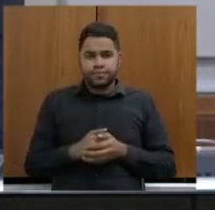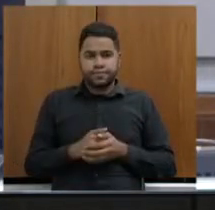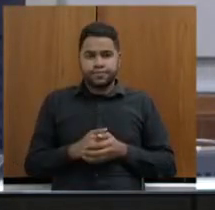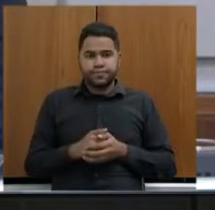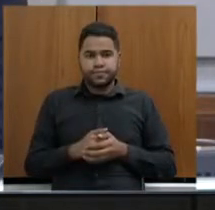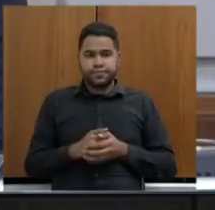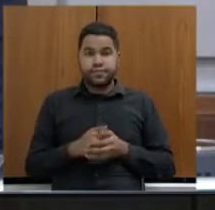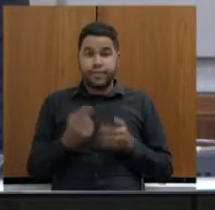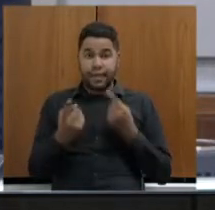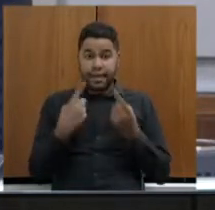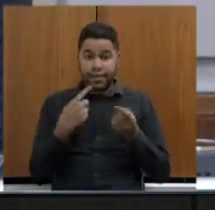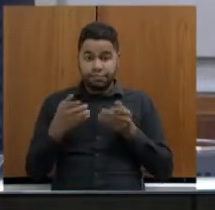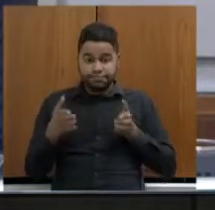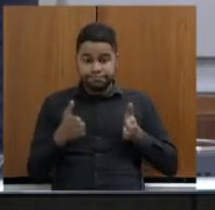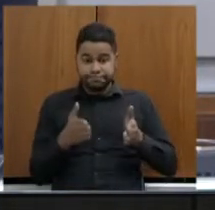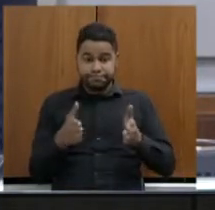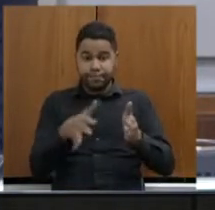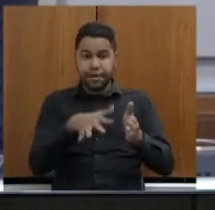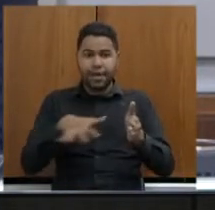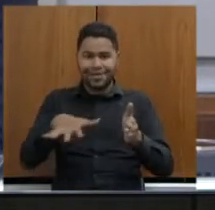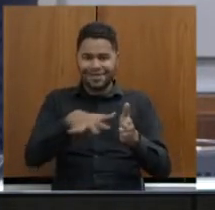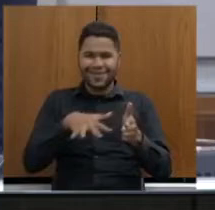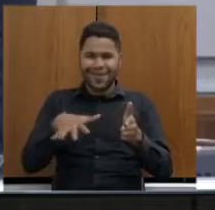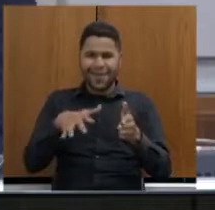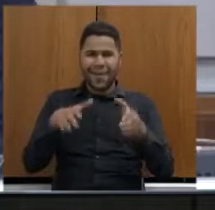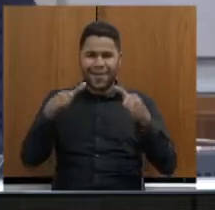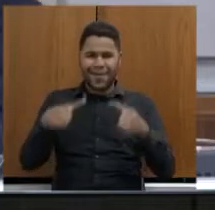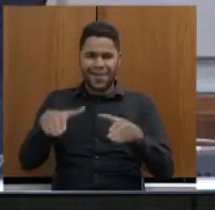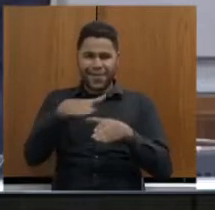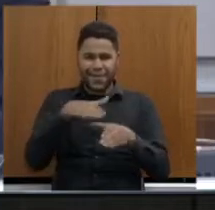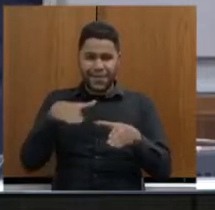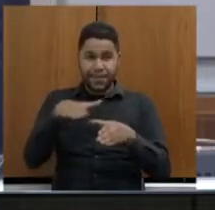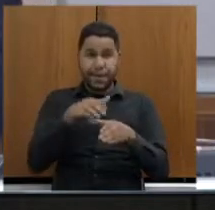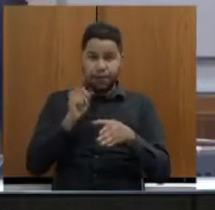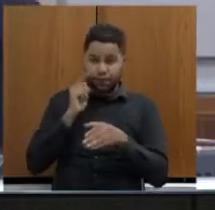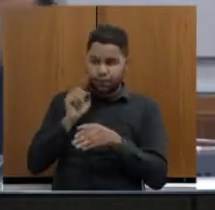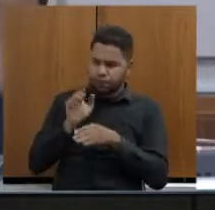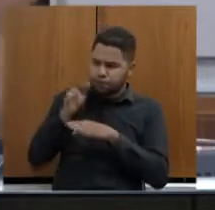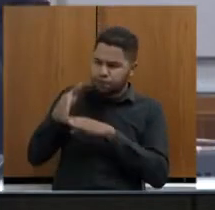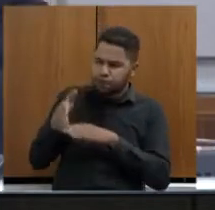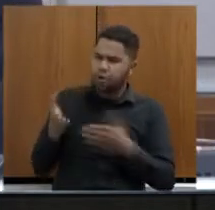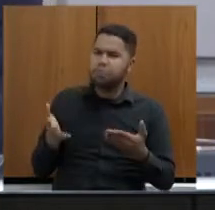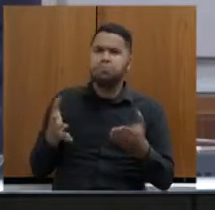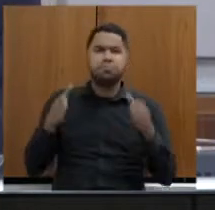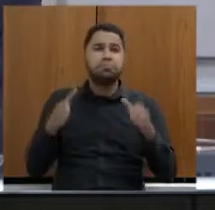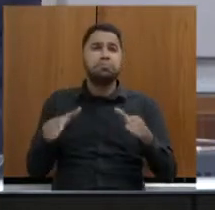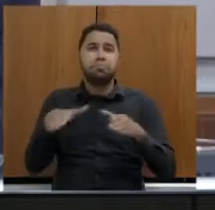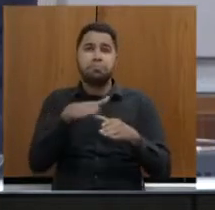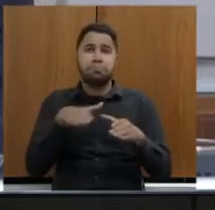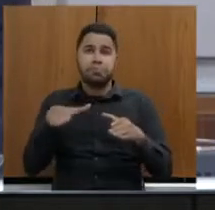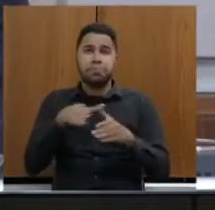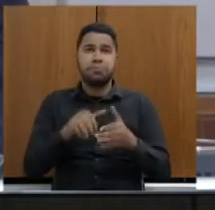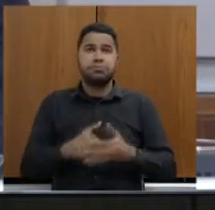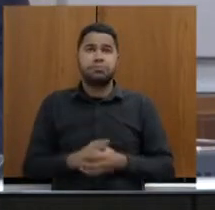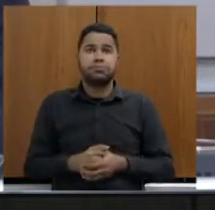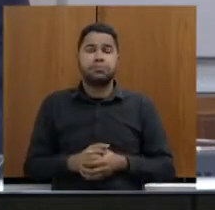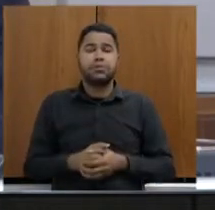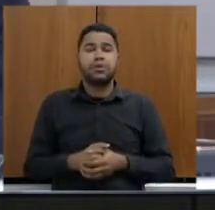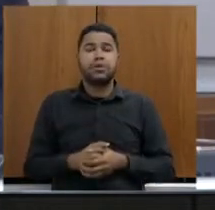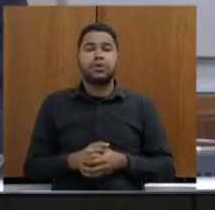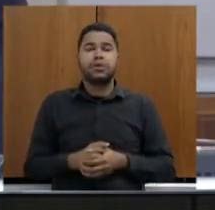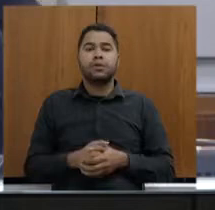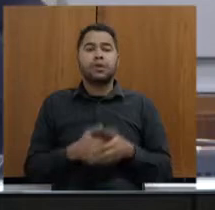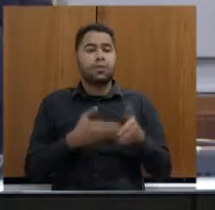região onde ele vai passar, por exemplo, nesse bairro, se o senhor for lá, o vai dizer, bom, isso aqui é um bairro. Ele gera uma